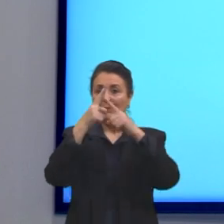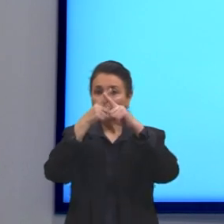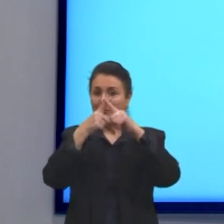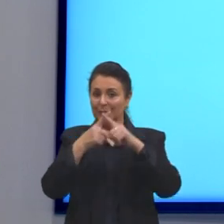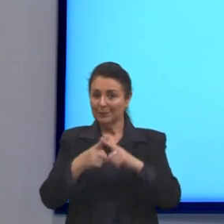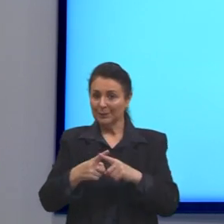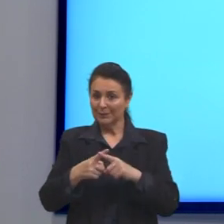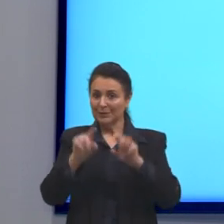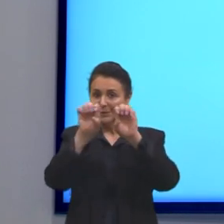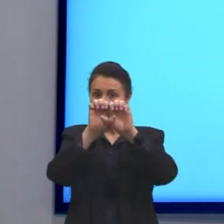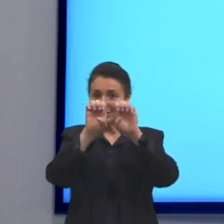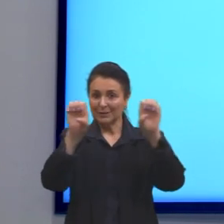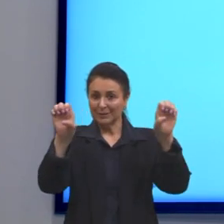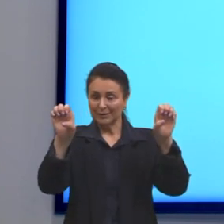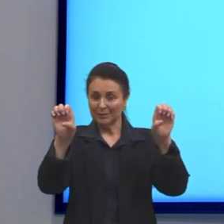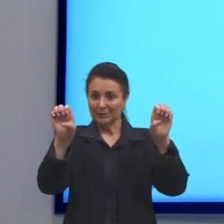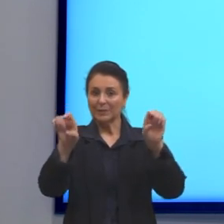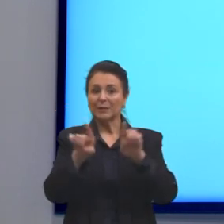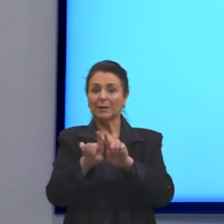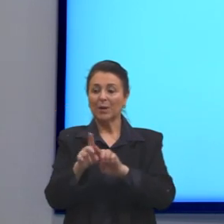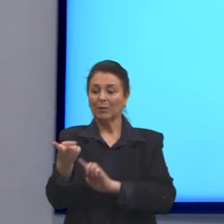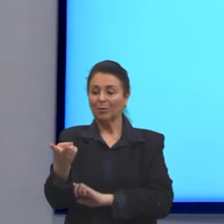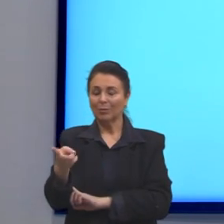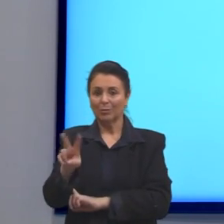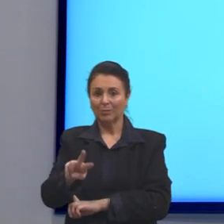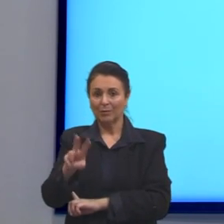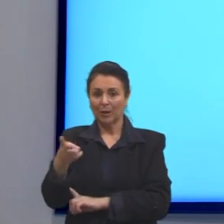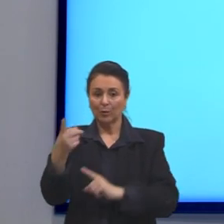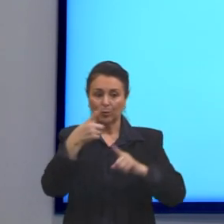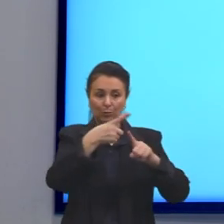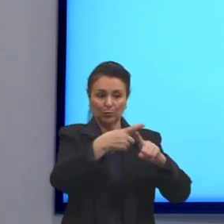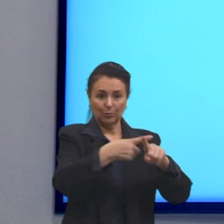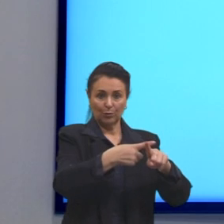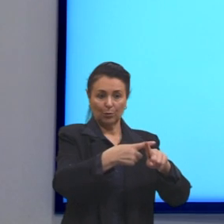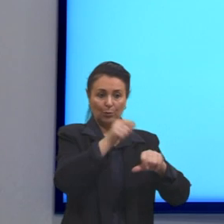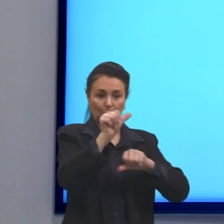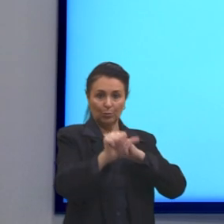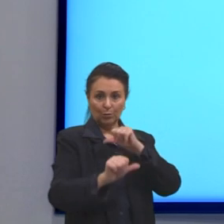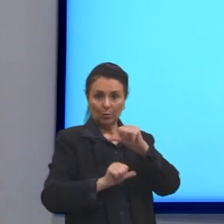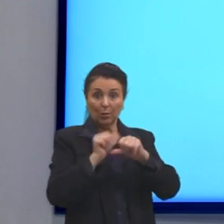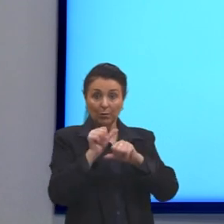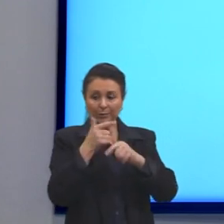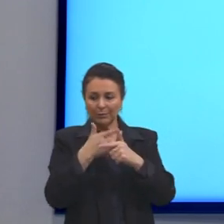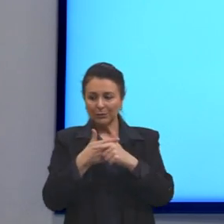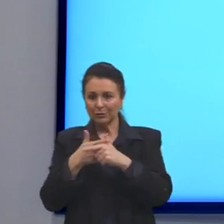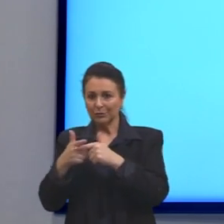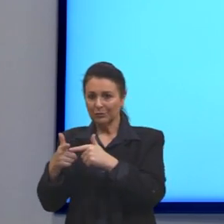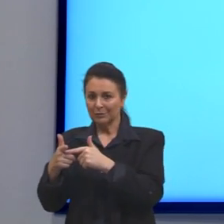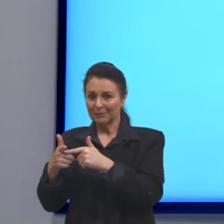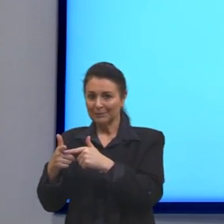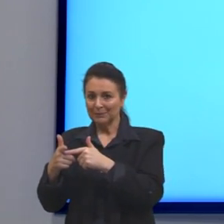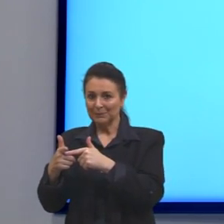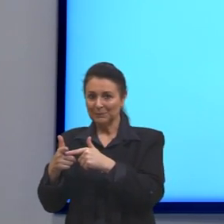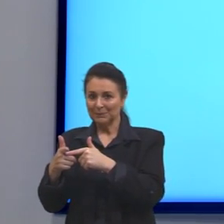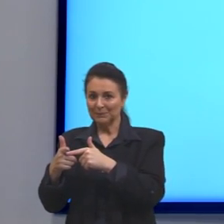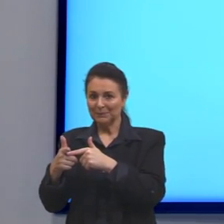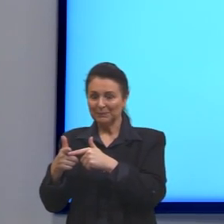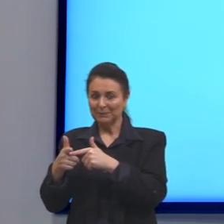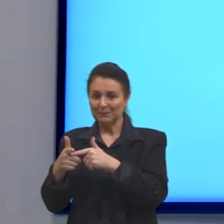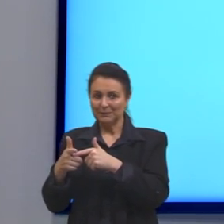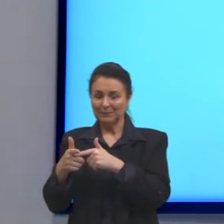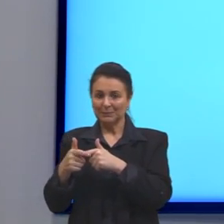equações, das operações inversas, estava multiplicando, a operação inversa passa a ser a divisão.